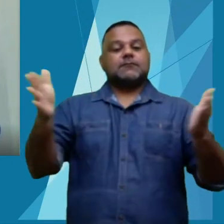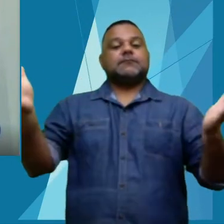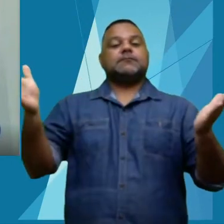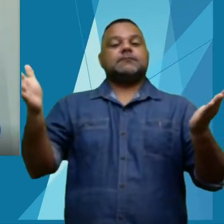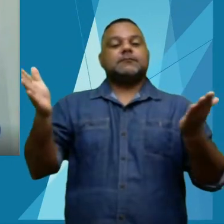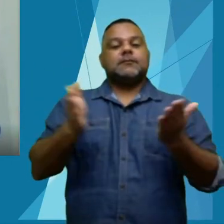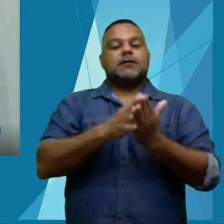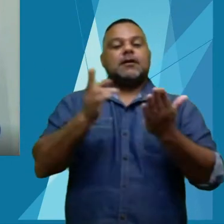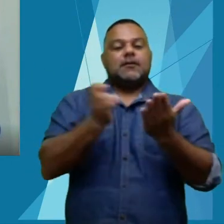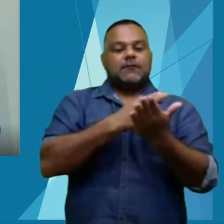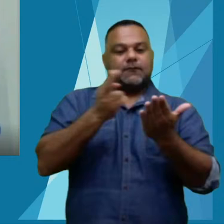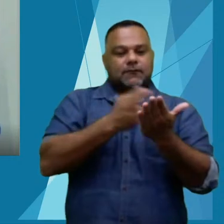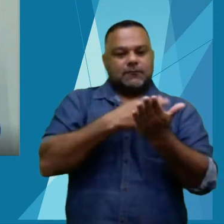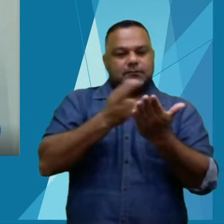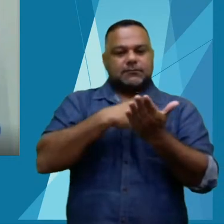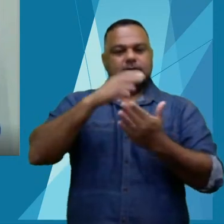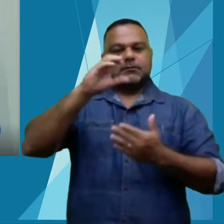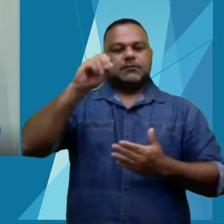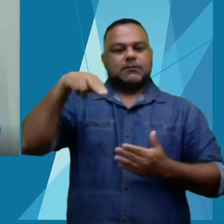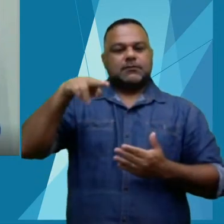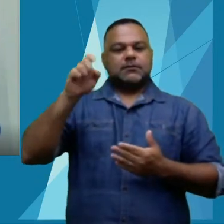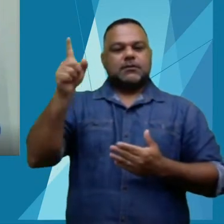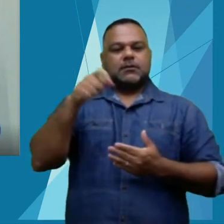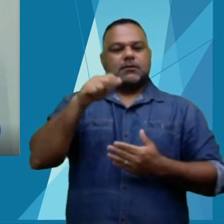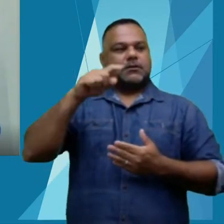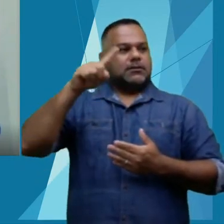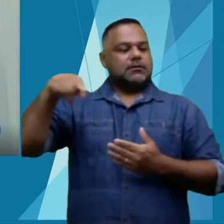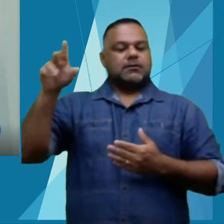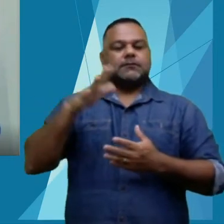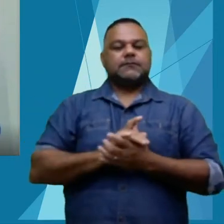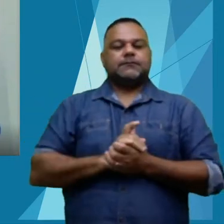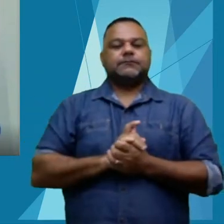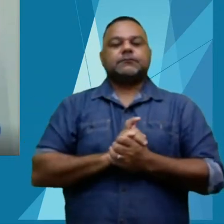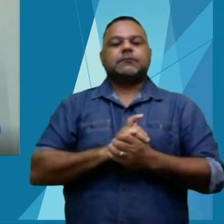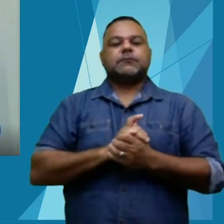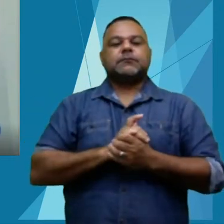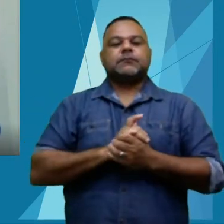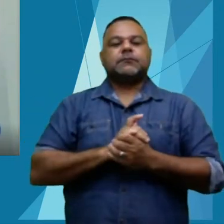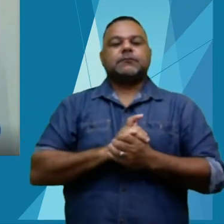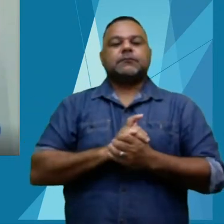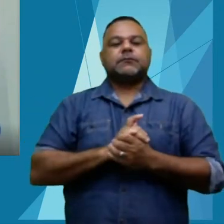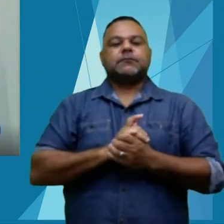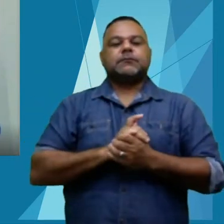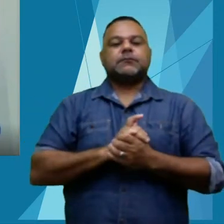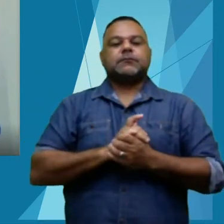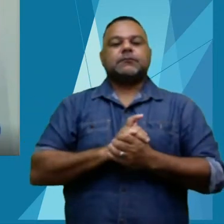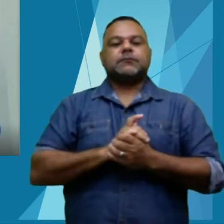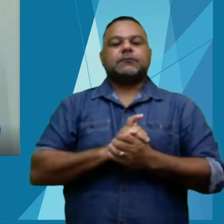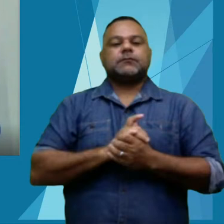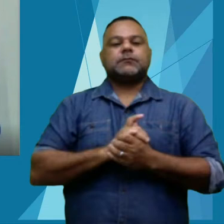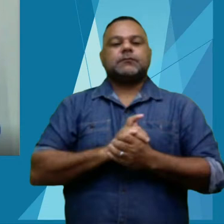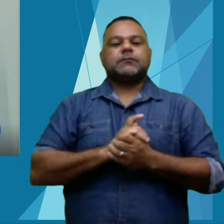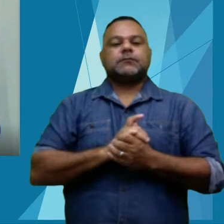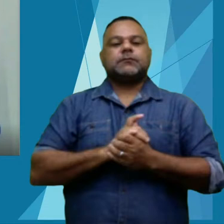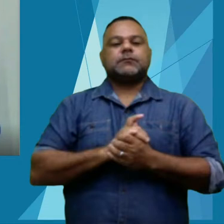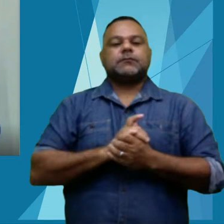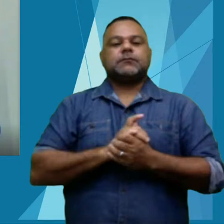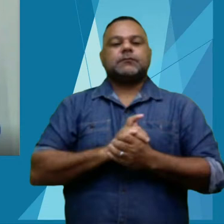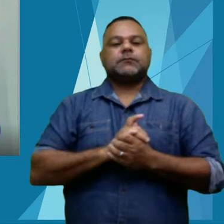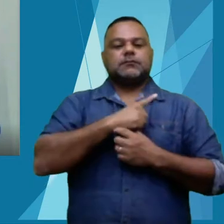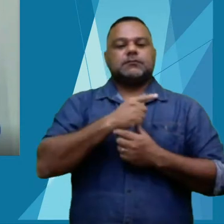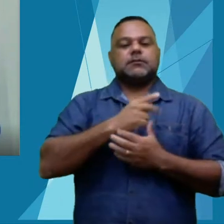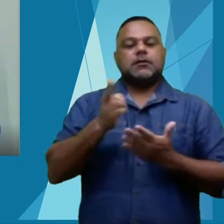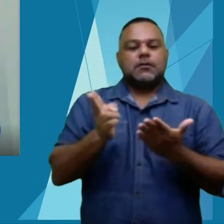Conexão da Amazônia, que é exatamente a oportunidade que todos os nossos têm agora uma